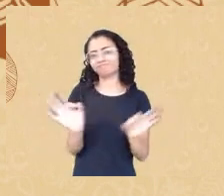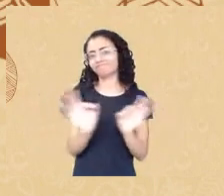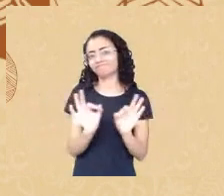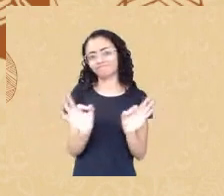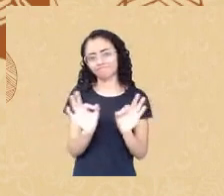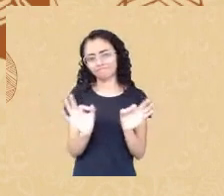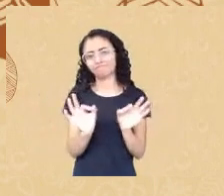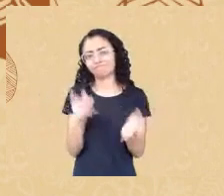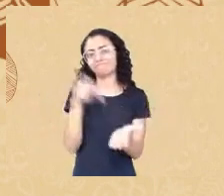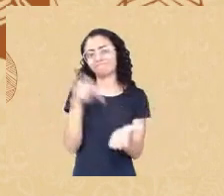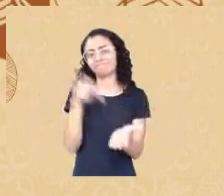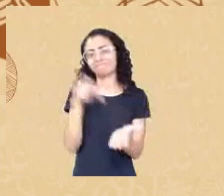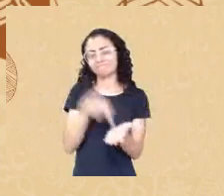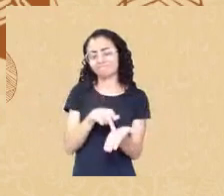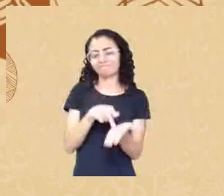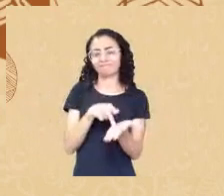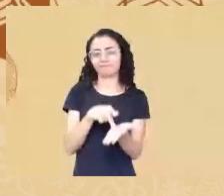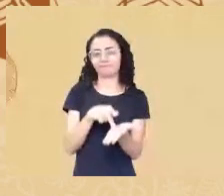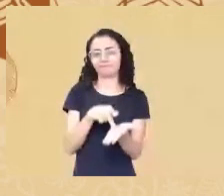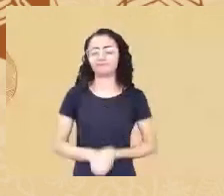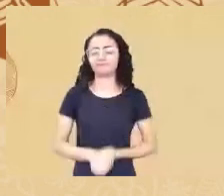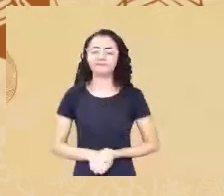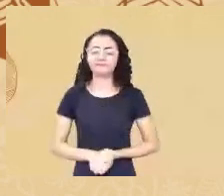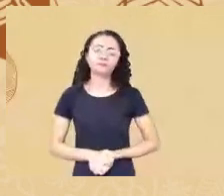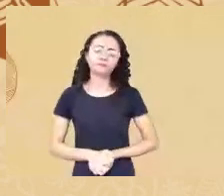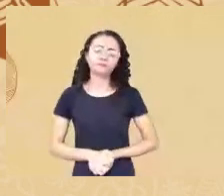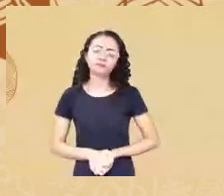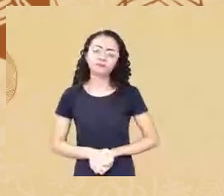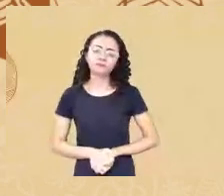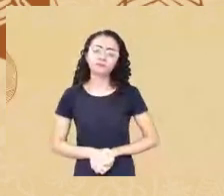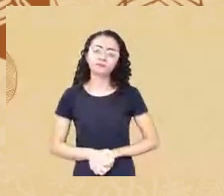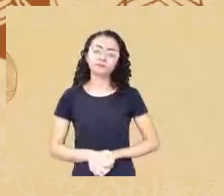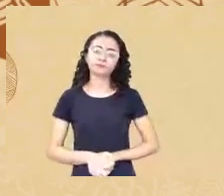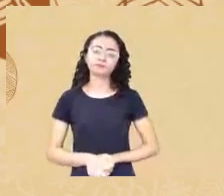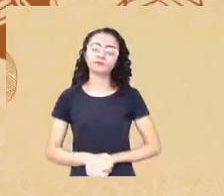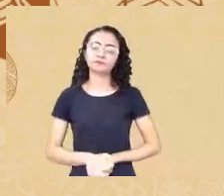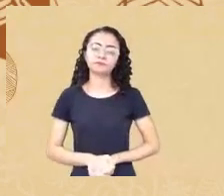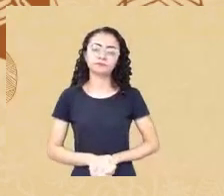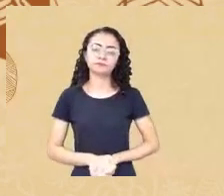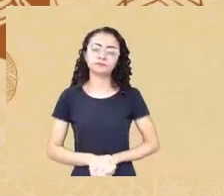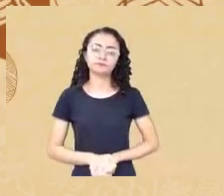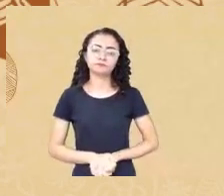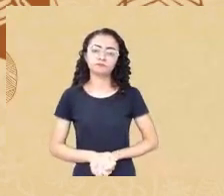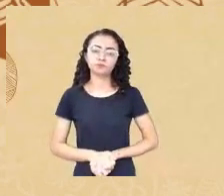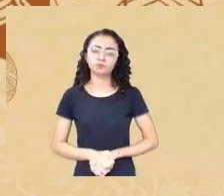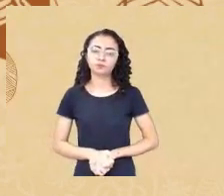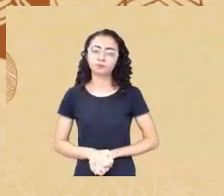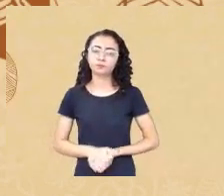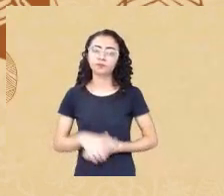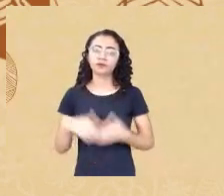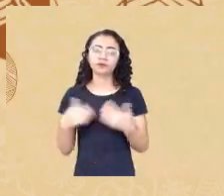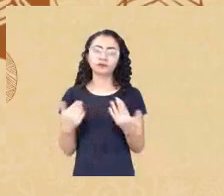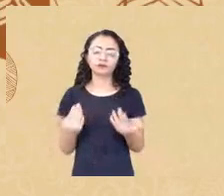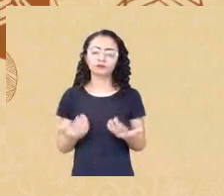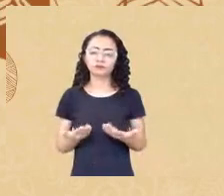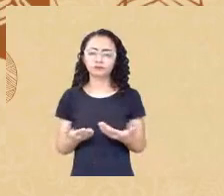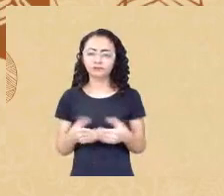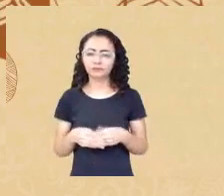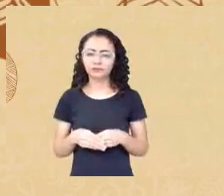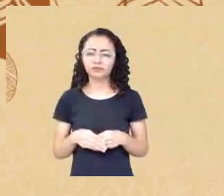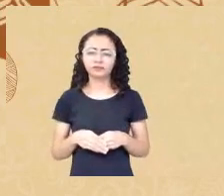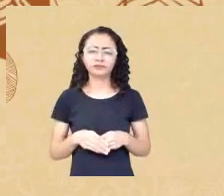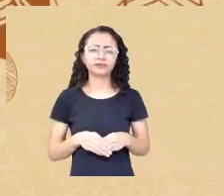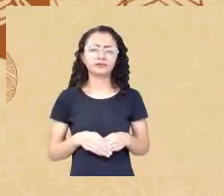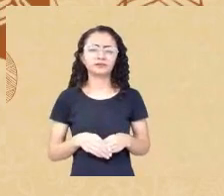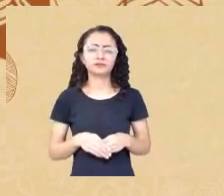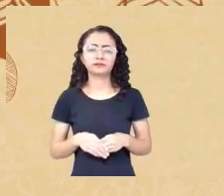que eu ia trazer nesse sentido quanto a não aceitar o período de discurso é mais do que pausível passo o couro